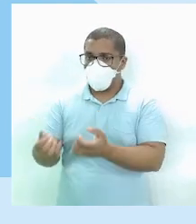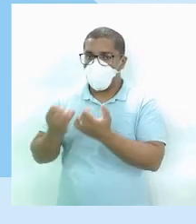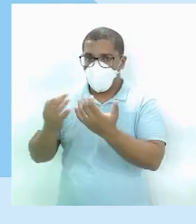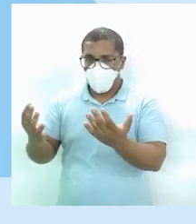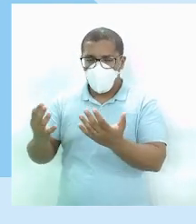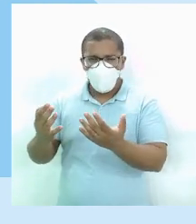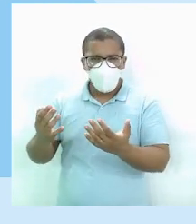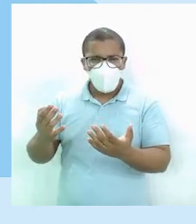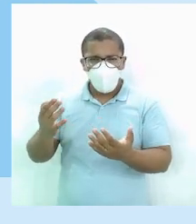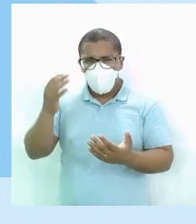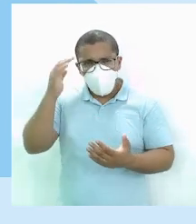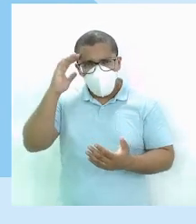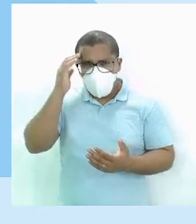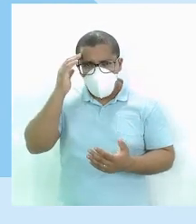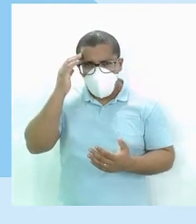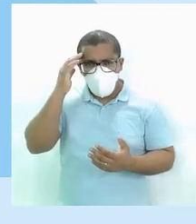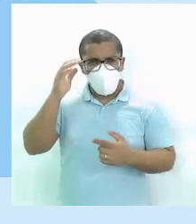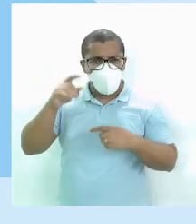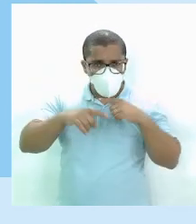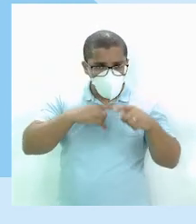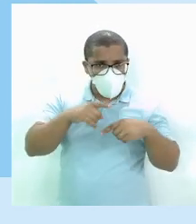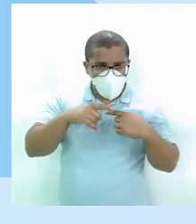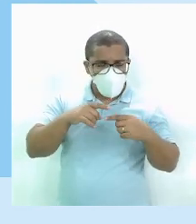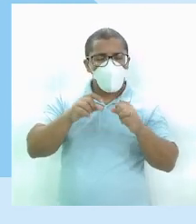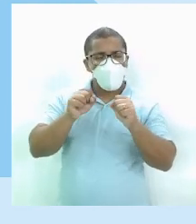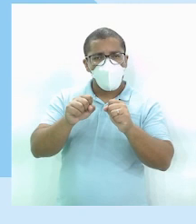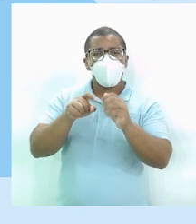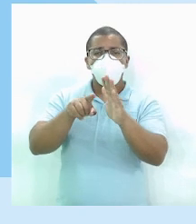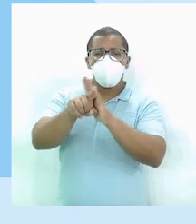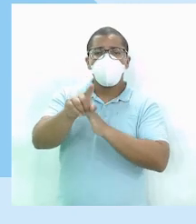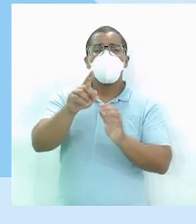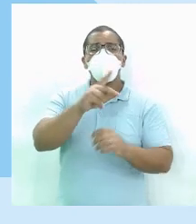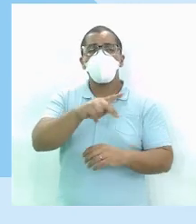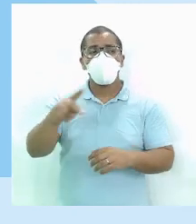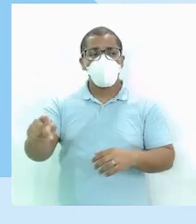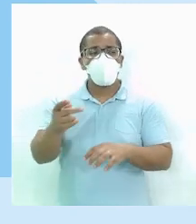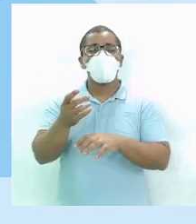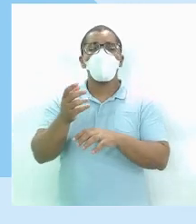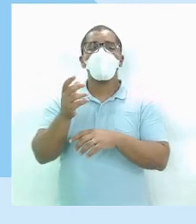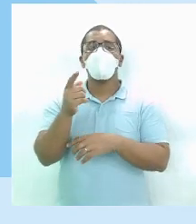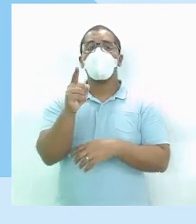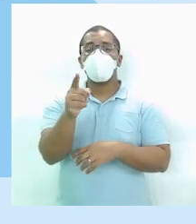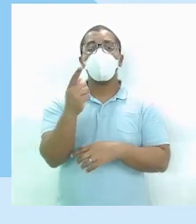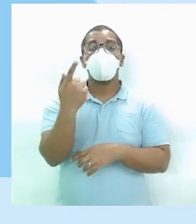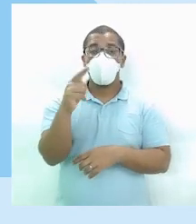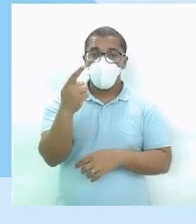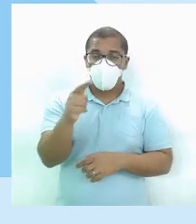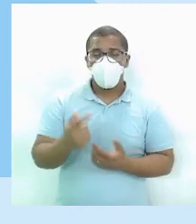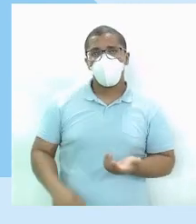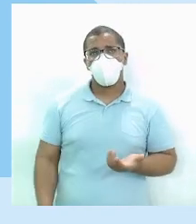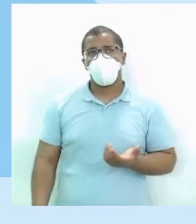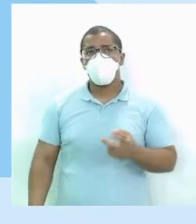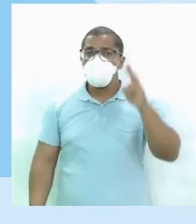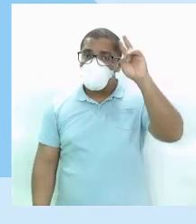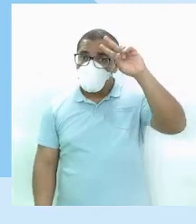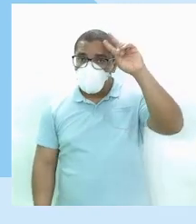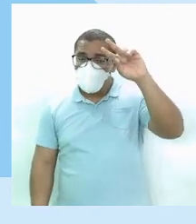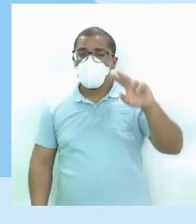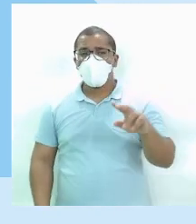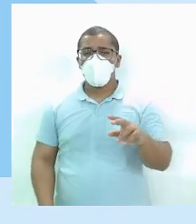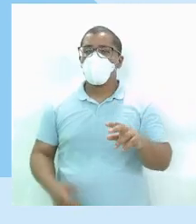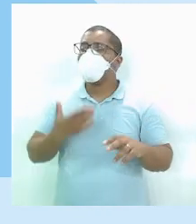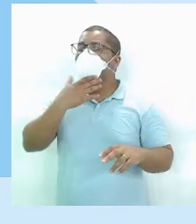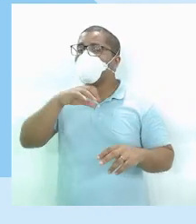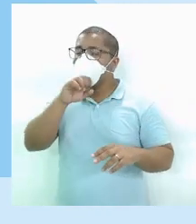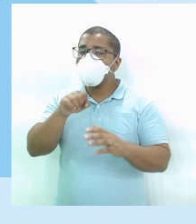sobre isso Pergunte ao teu professor de Geografia, de História Pergunte aos seus pais sobre o